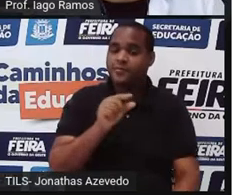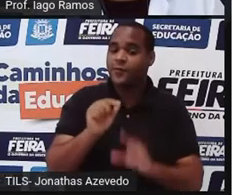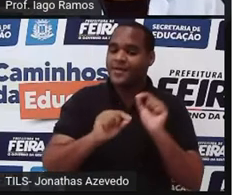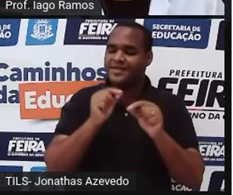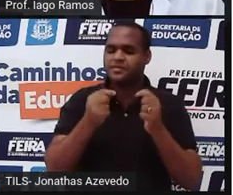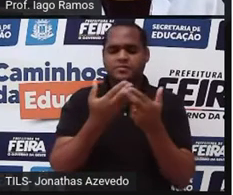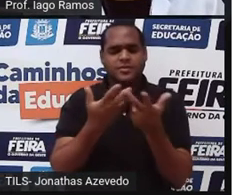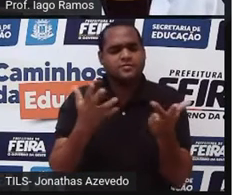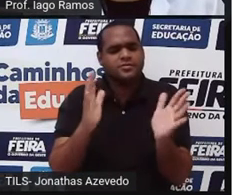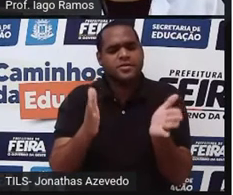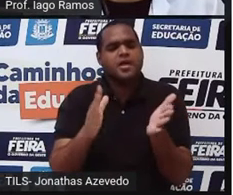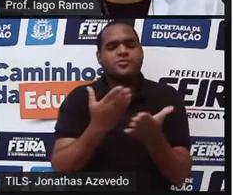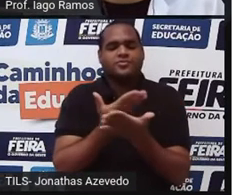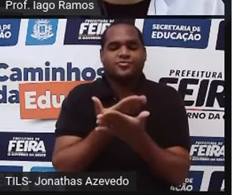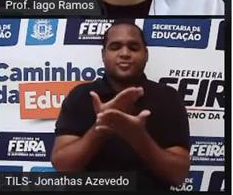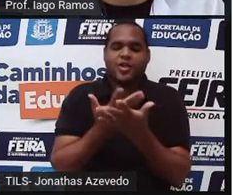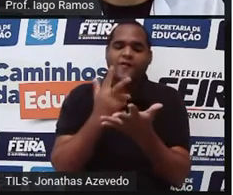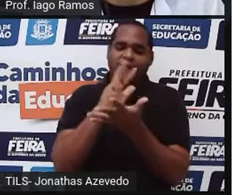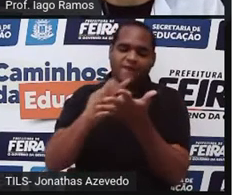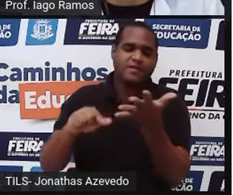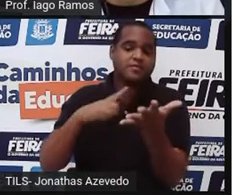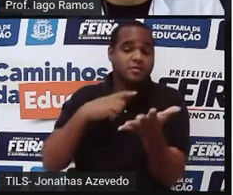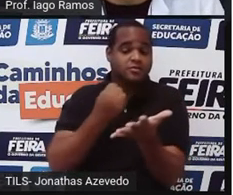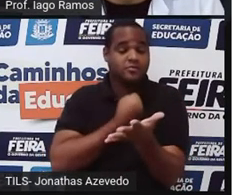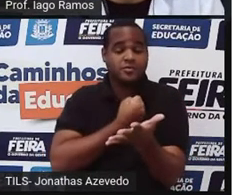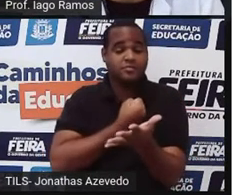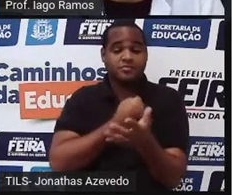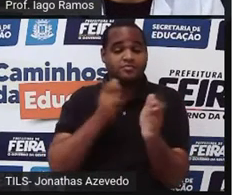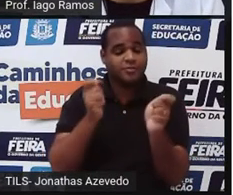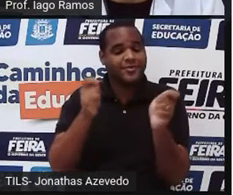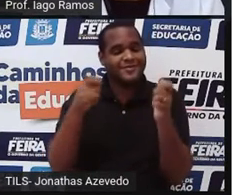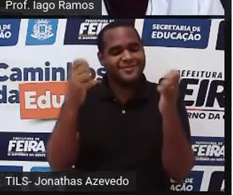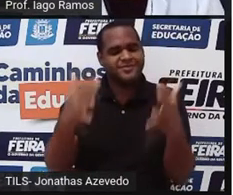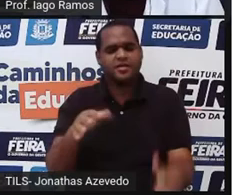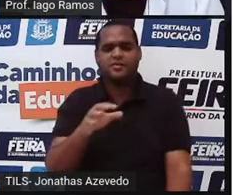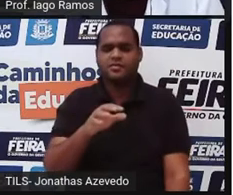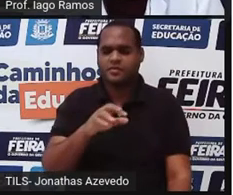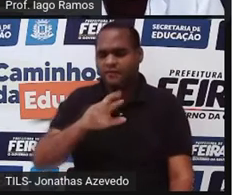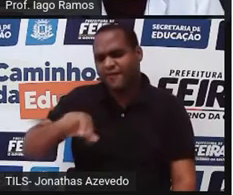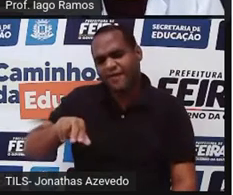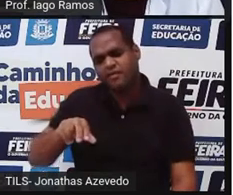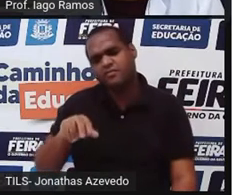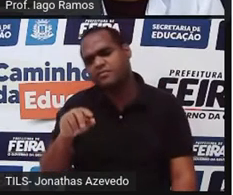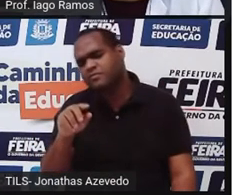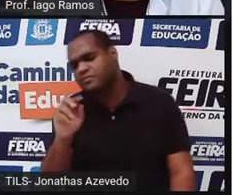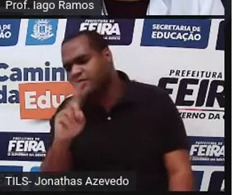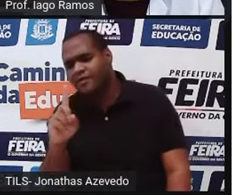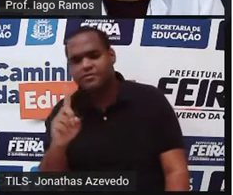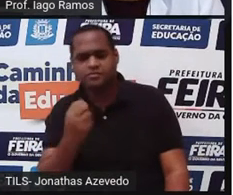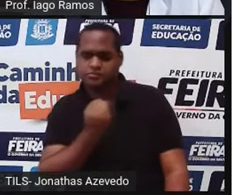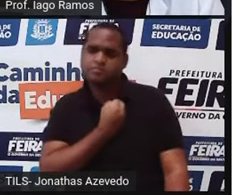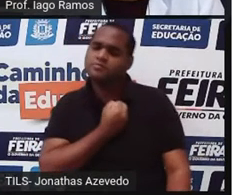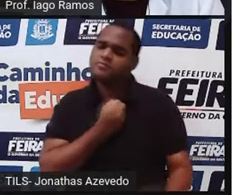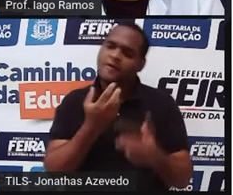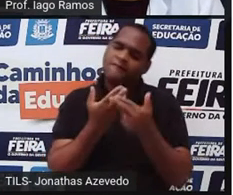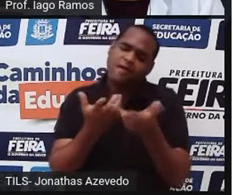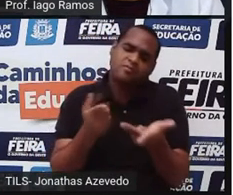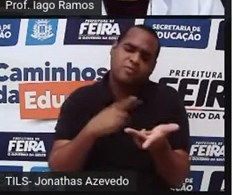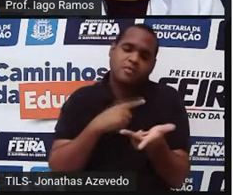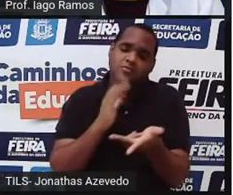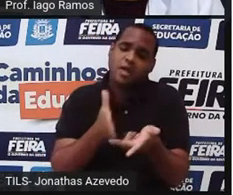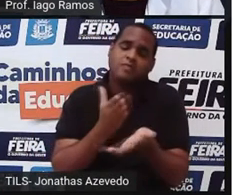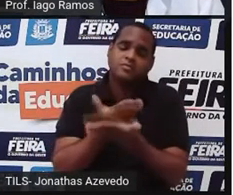porque você já estudou vários tipos de números, né? Vários não, porque também não são tantos assim, mas você já